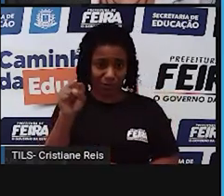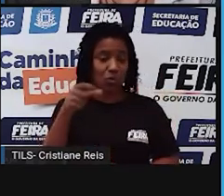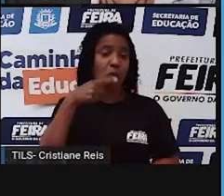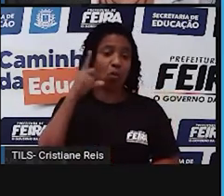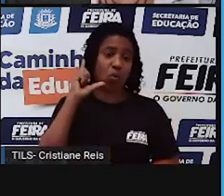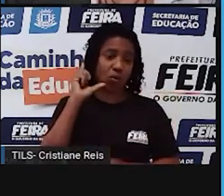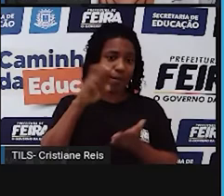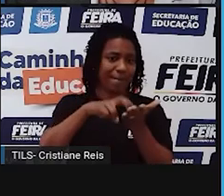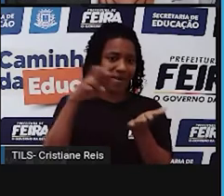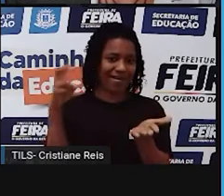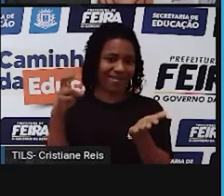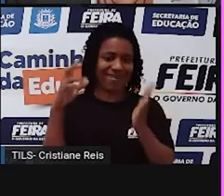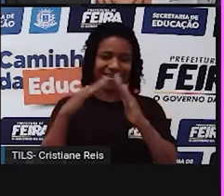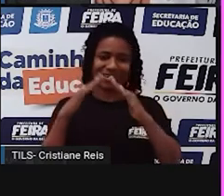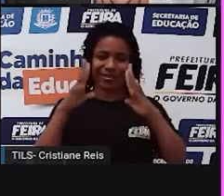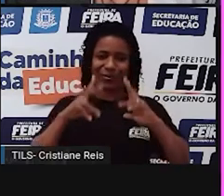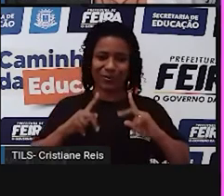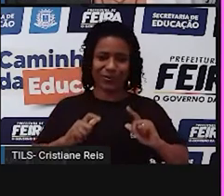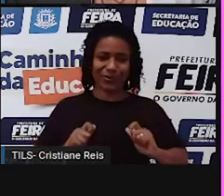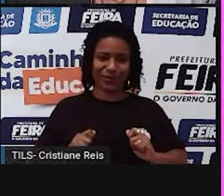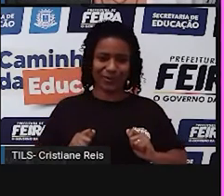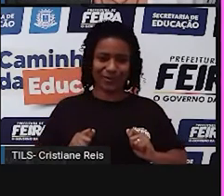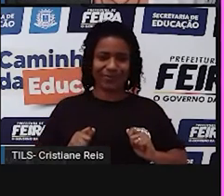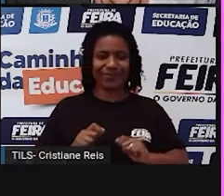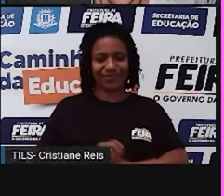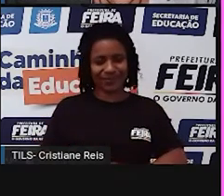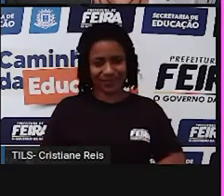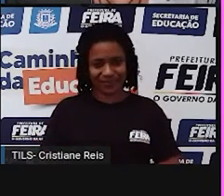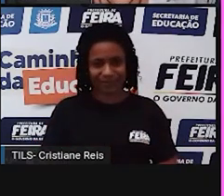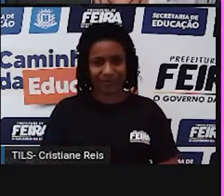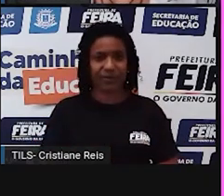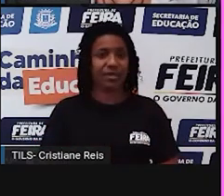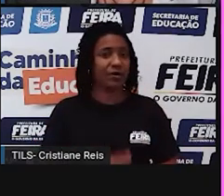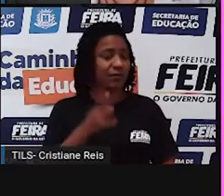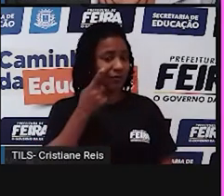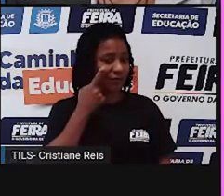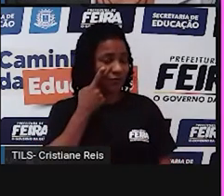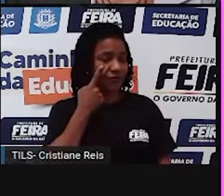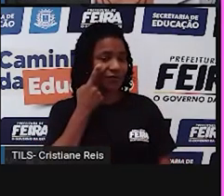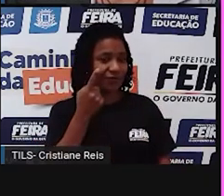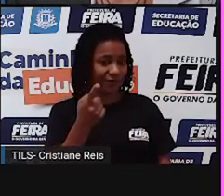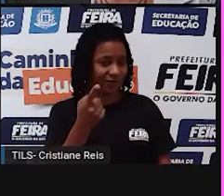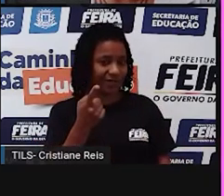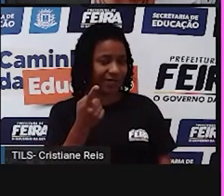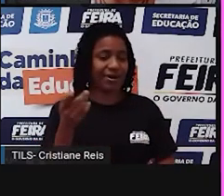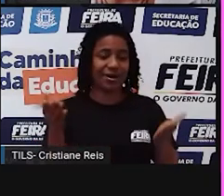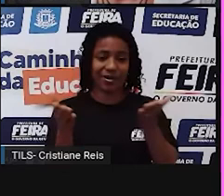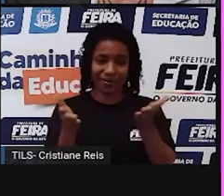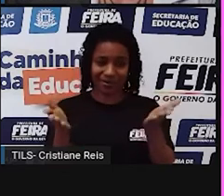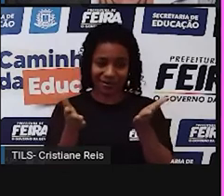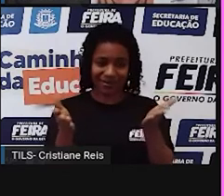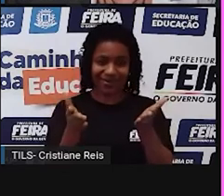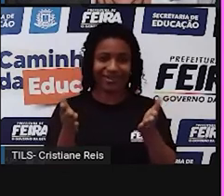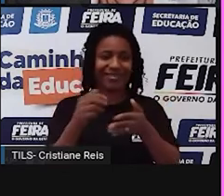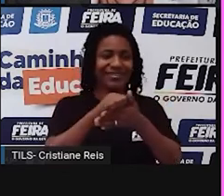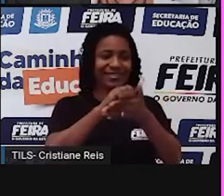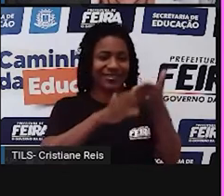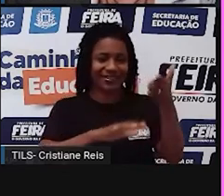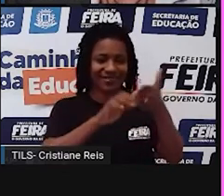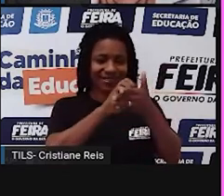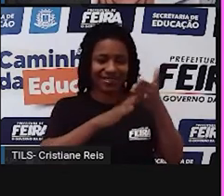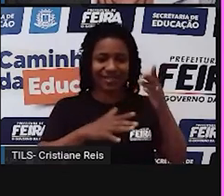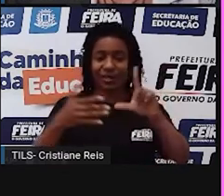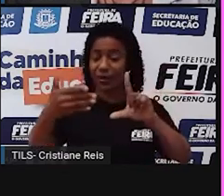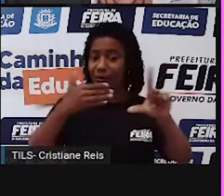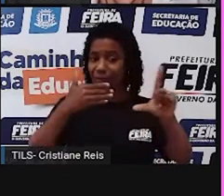Ok? Vamos agora fazer uma atividade interativa para a gente praticar